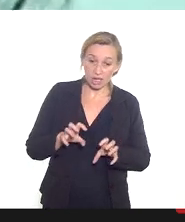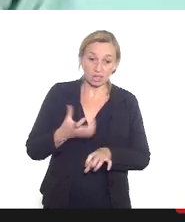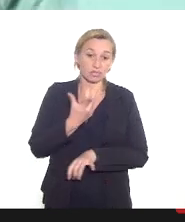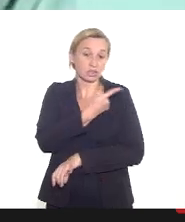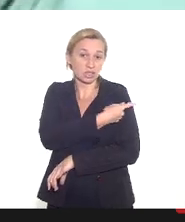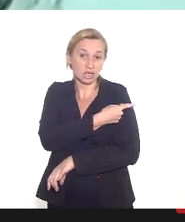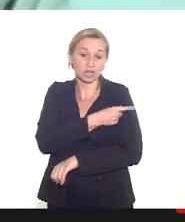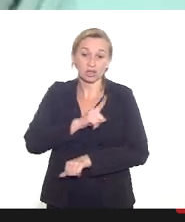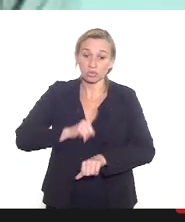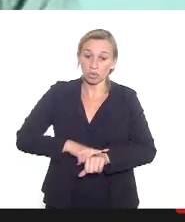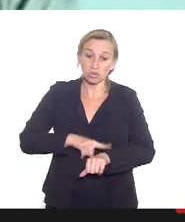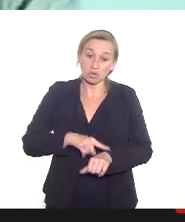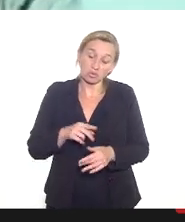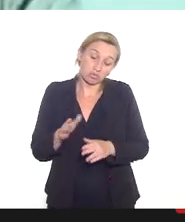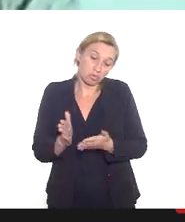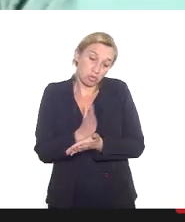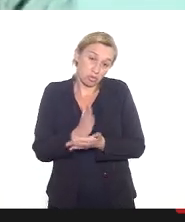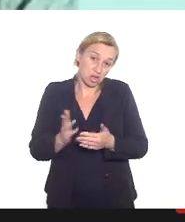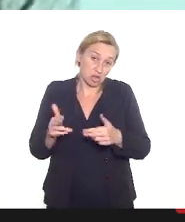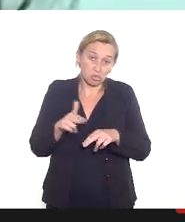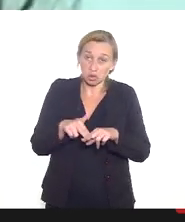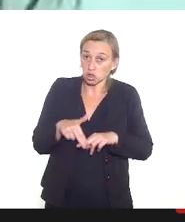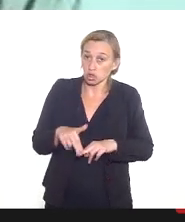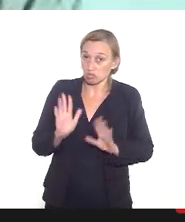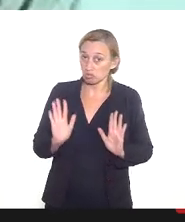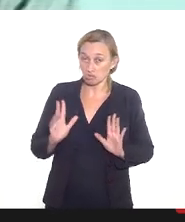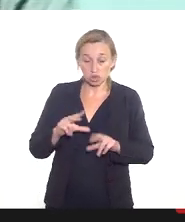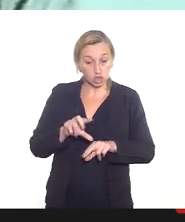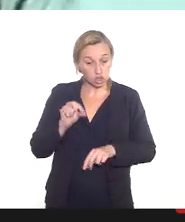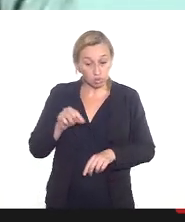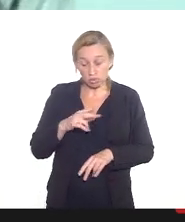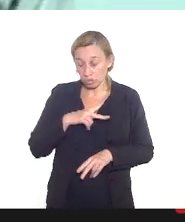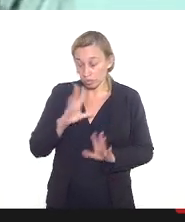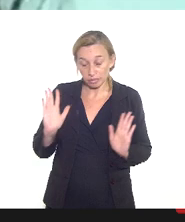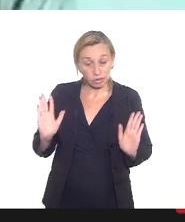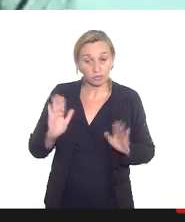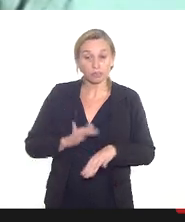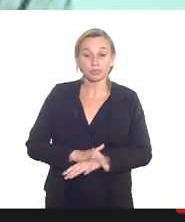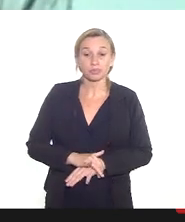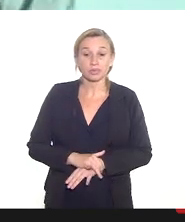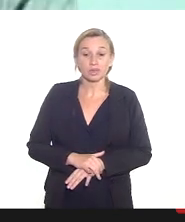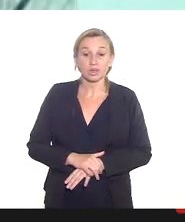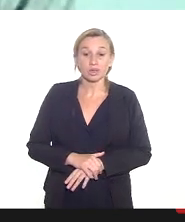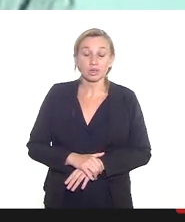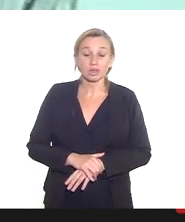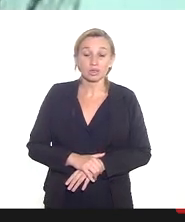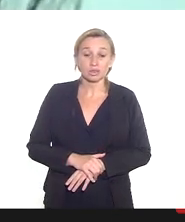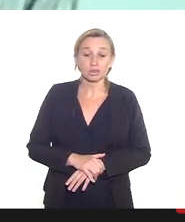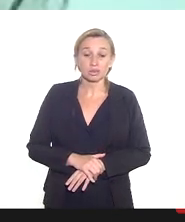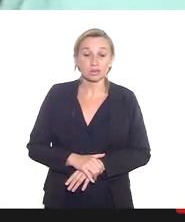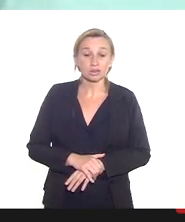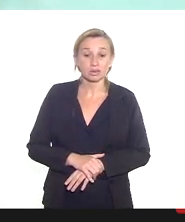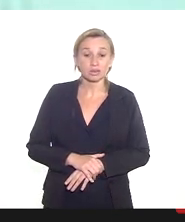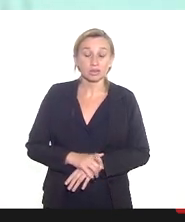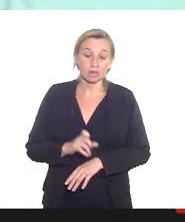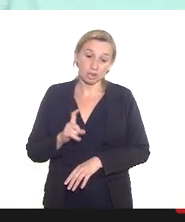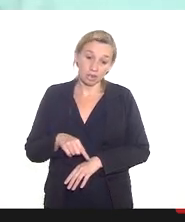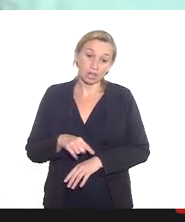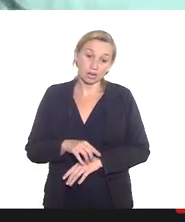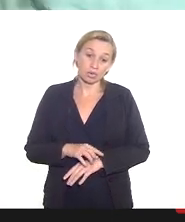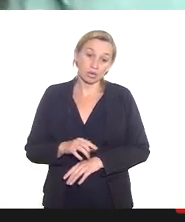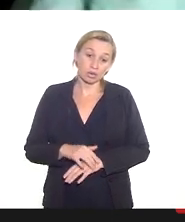vacinada por alguma questão mesmo de decisão própria então esse termo de esclarecimento ainda é